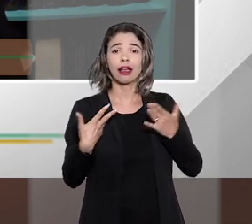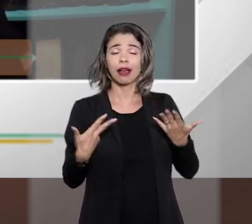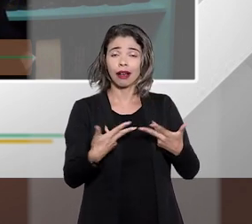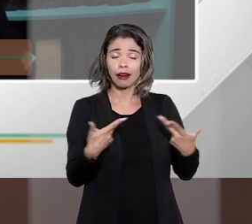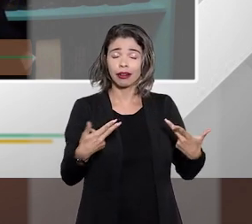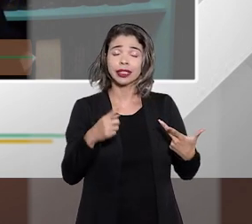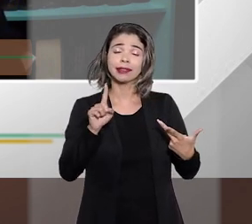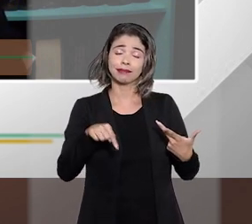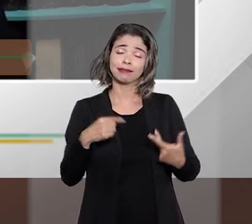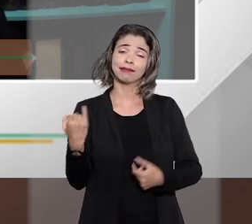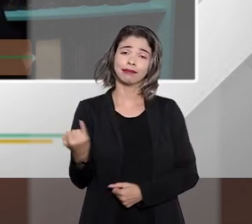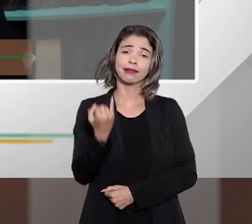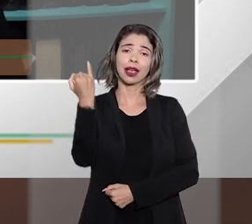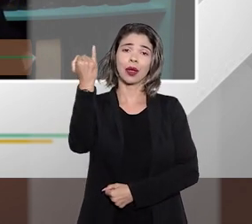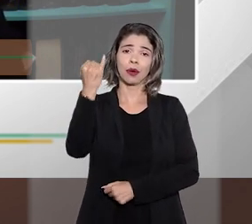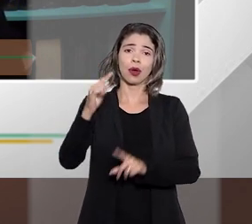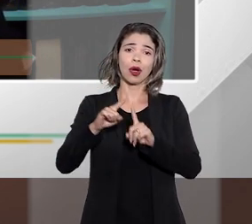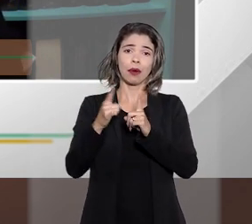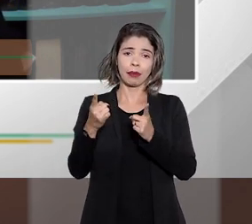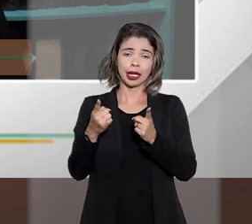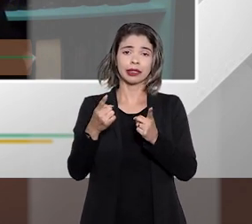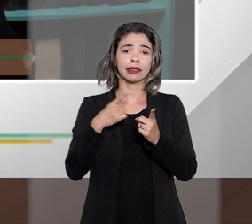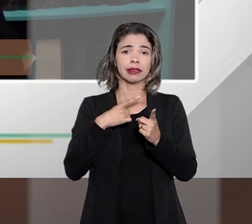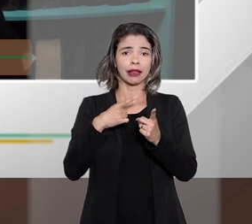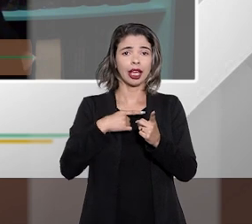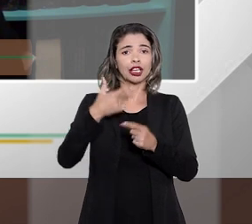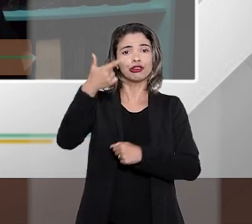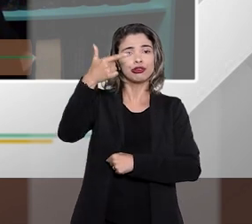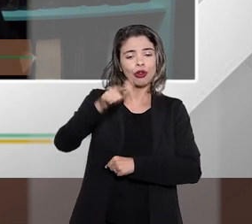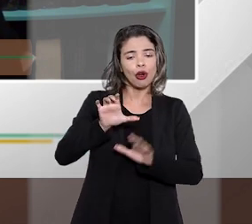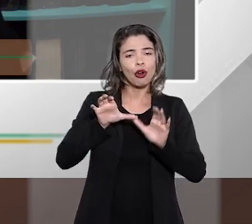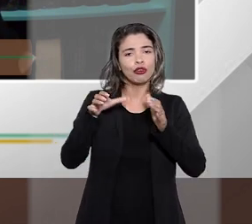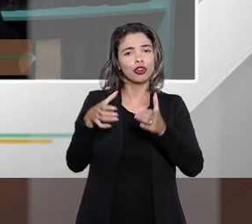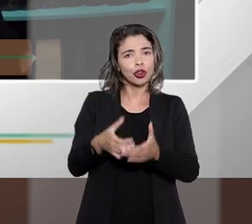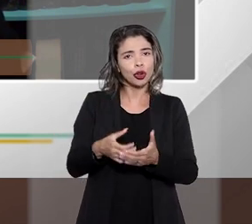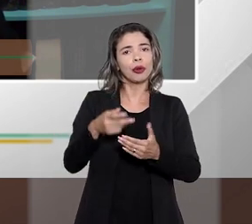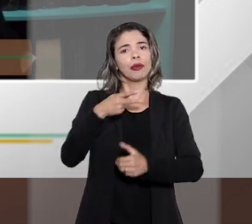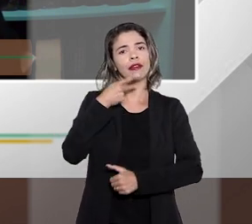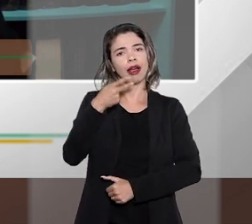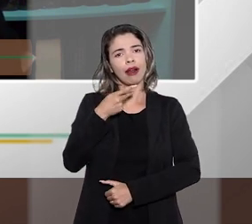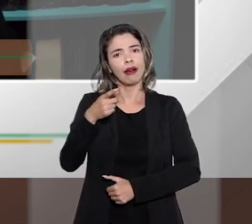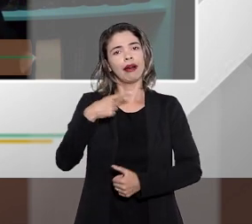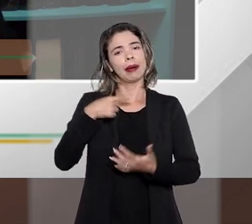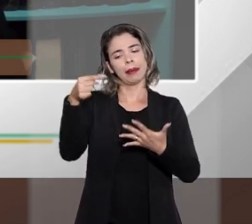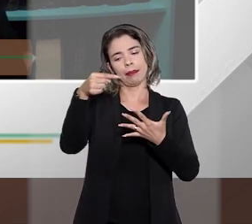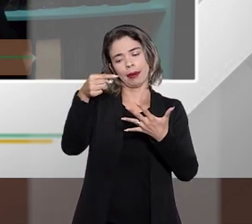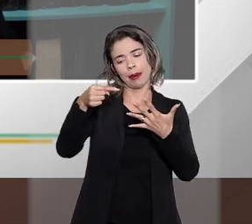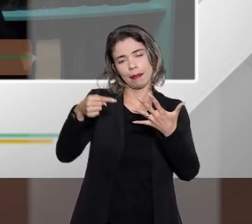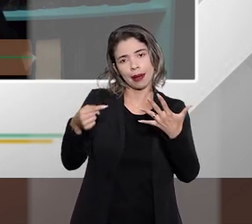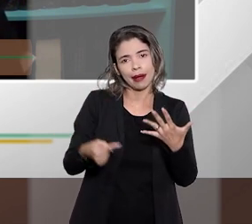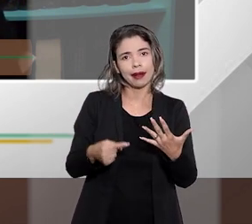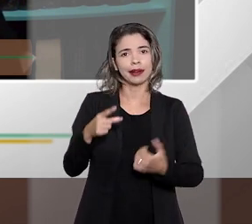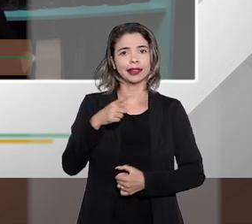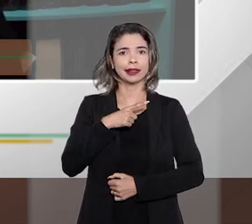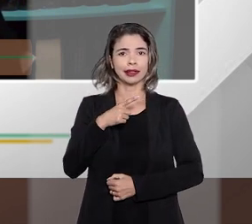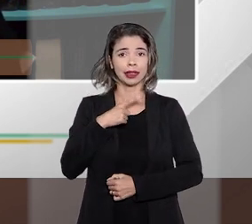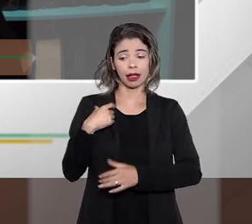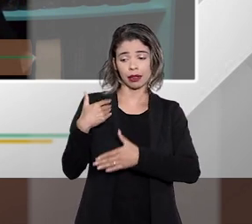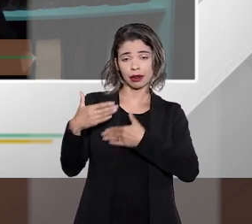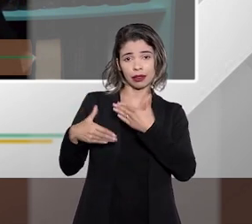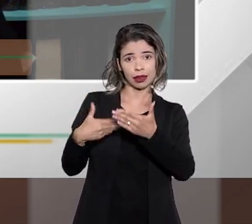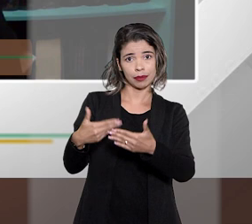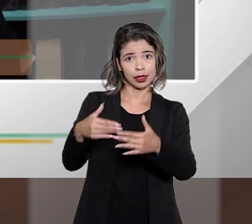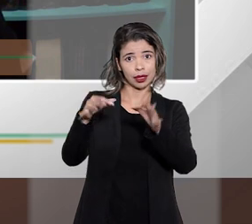redundância, mas uma redundância bem consciente, né? Da comissão, quando ele borou o anteprojeto e isso foi aceito na